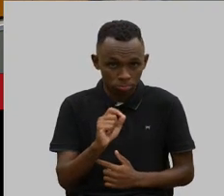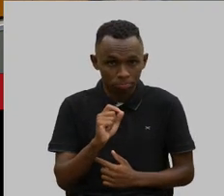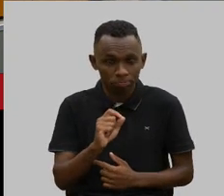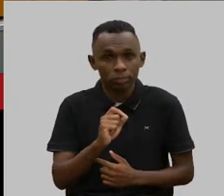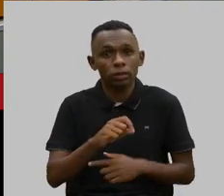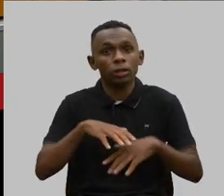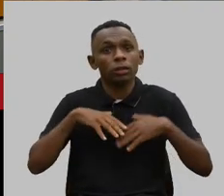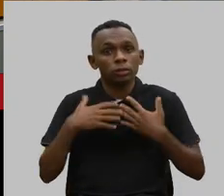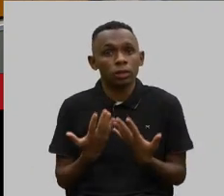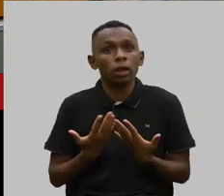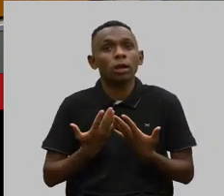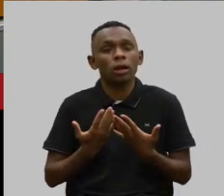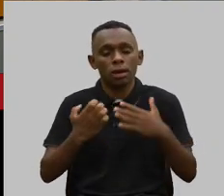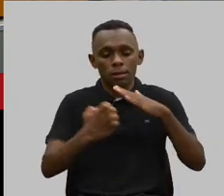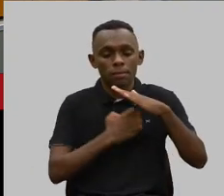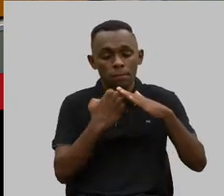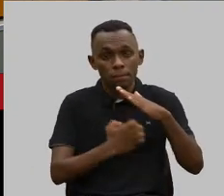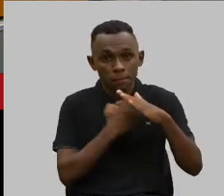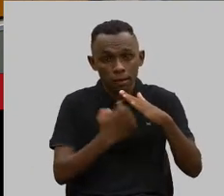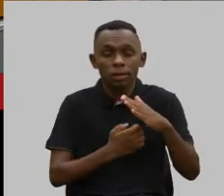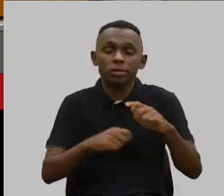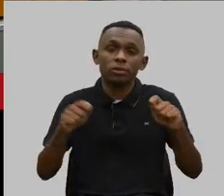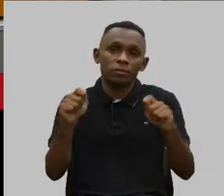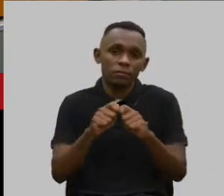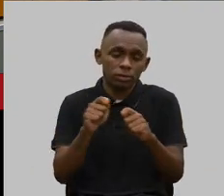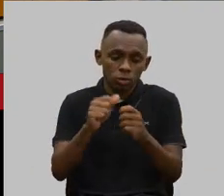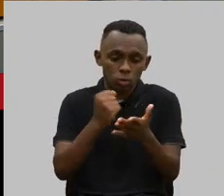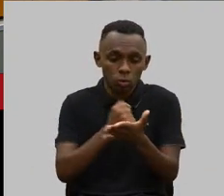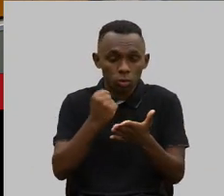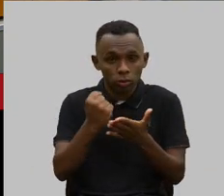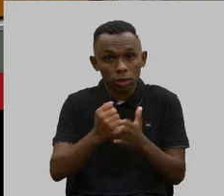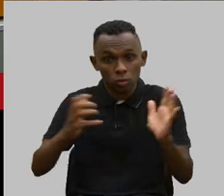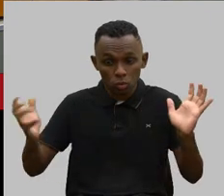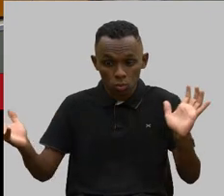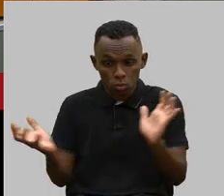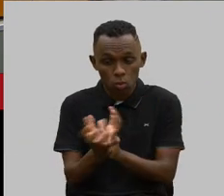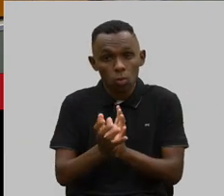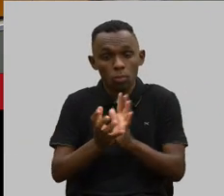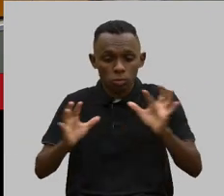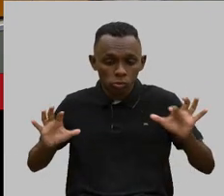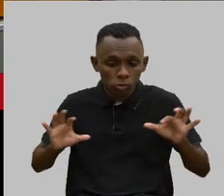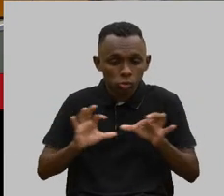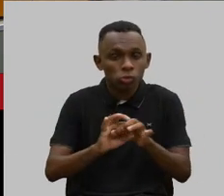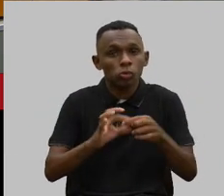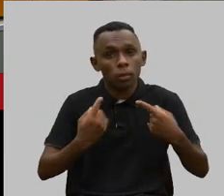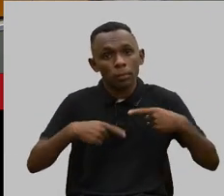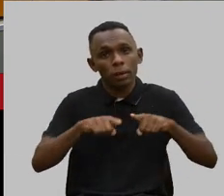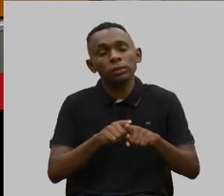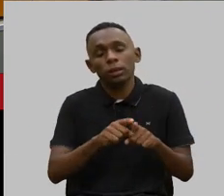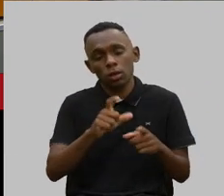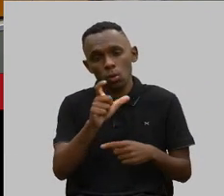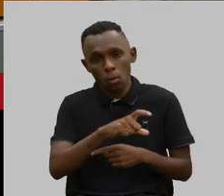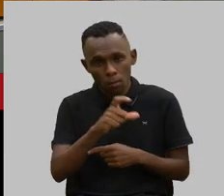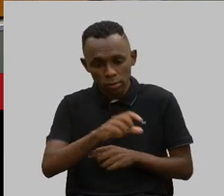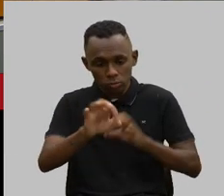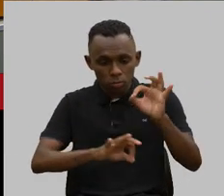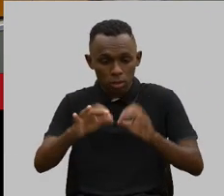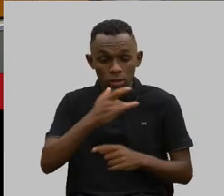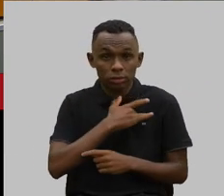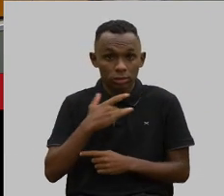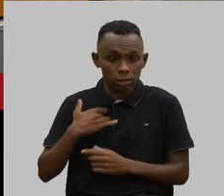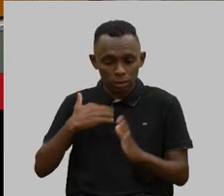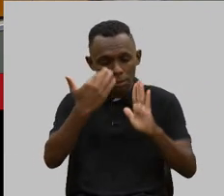Quando a empresa vai fazer um contrato coletivo com o plano de saúde, nas cláusulas desse